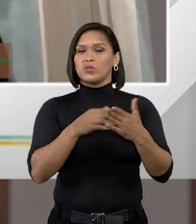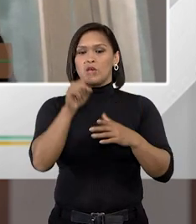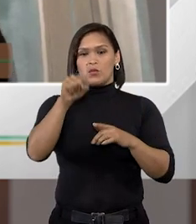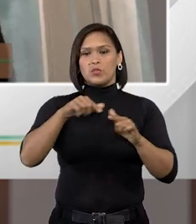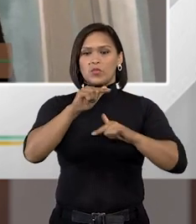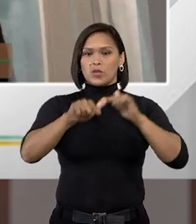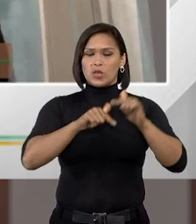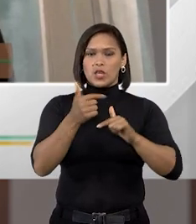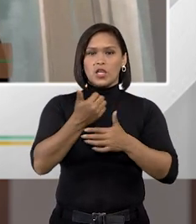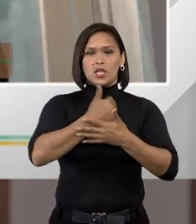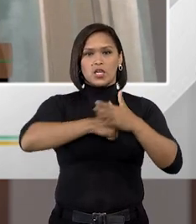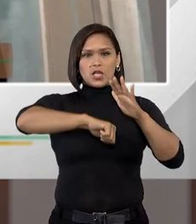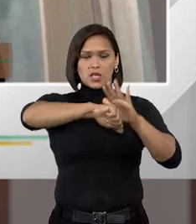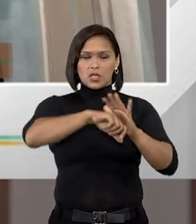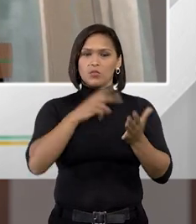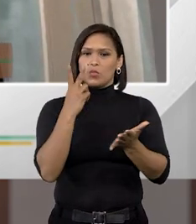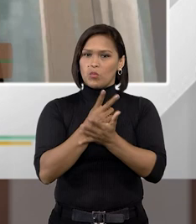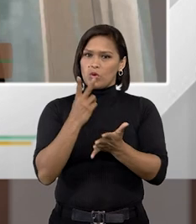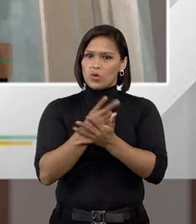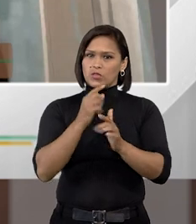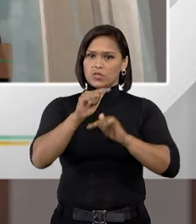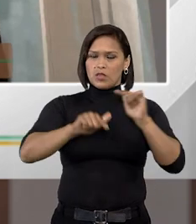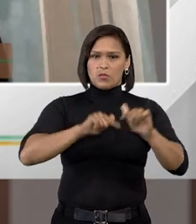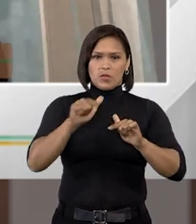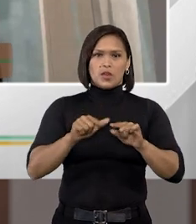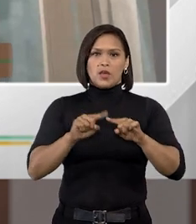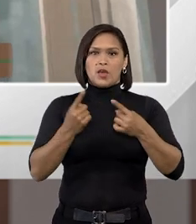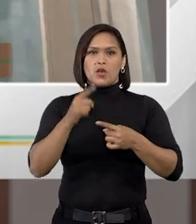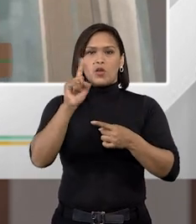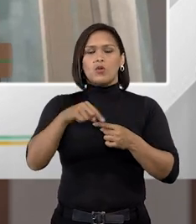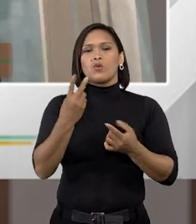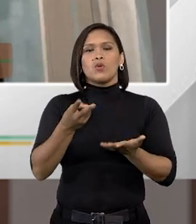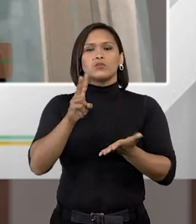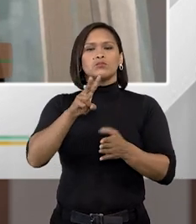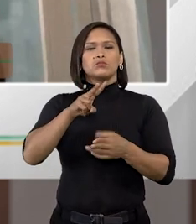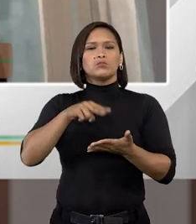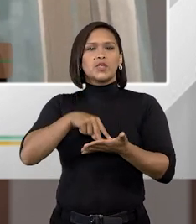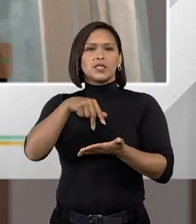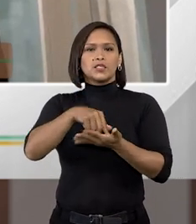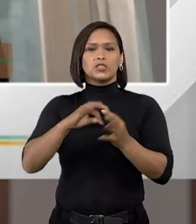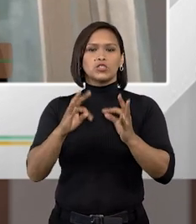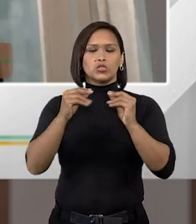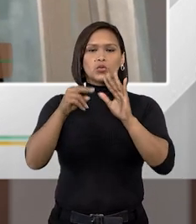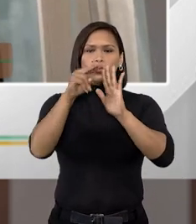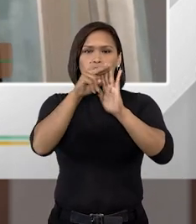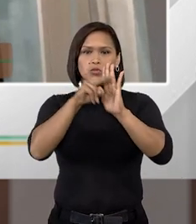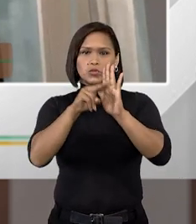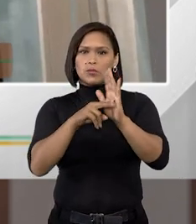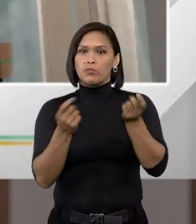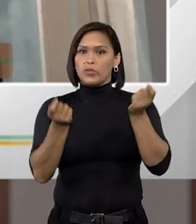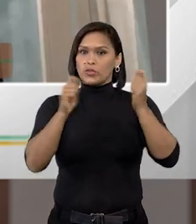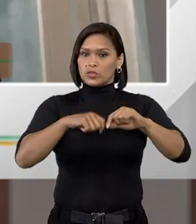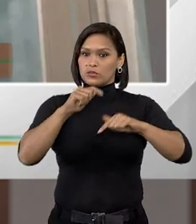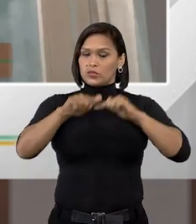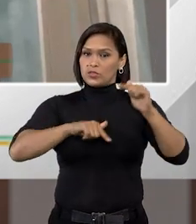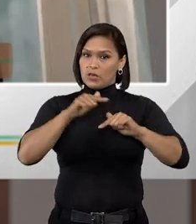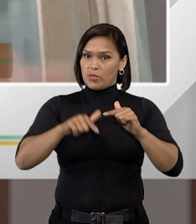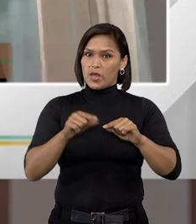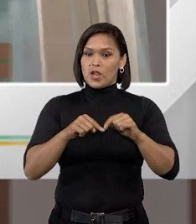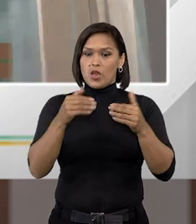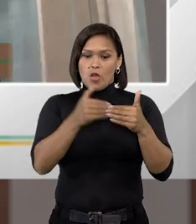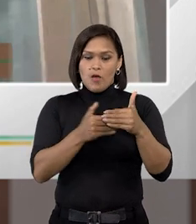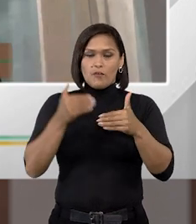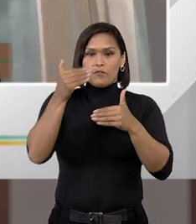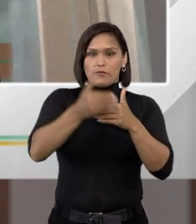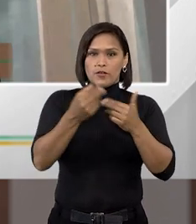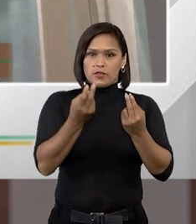condenado por crime hediondo exerça atividade laboral quando presentes as condições permissivas do trabalho extramuros com